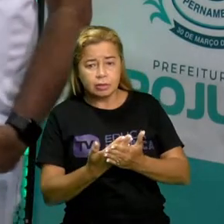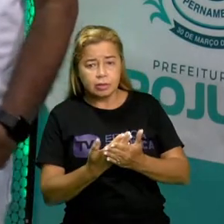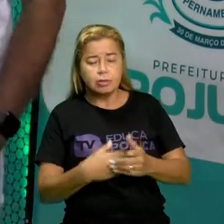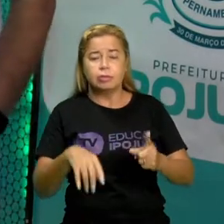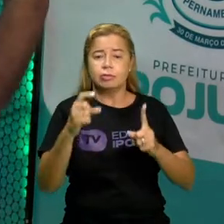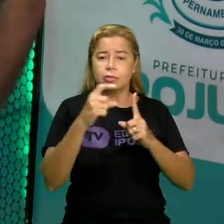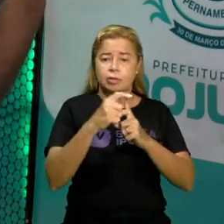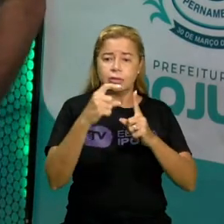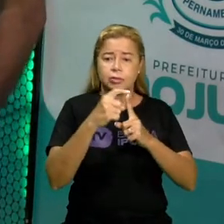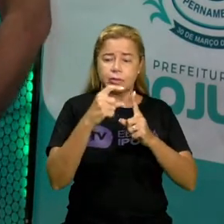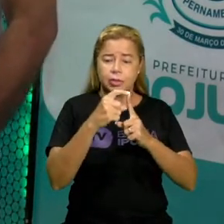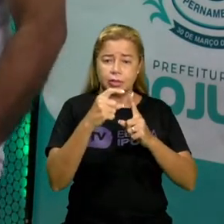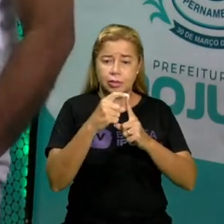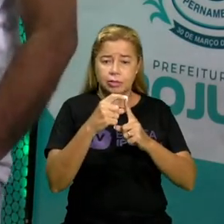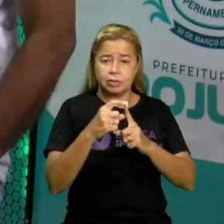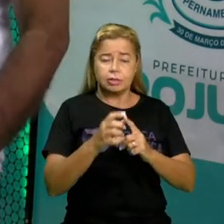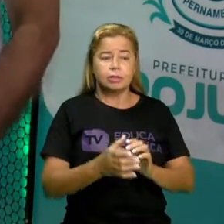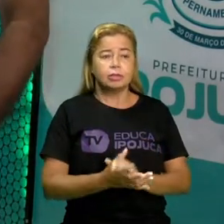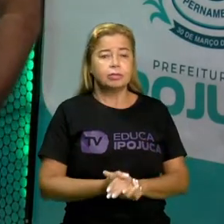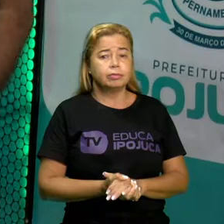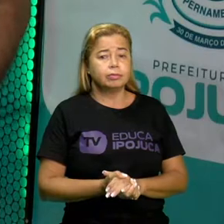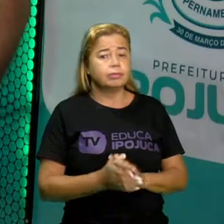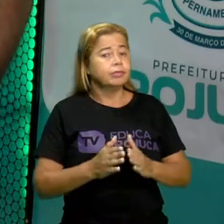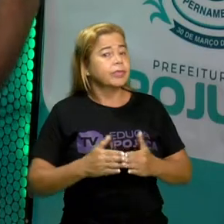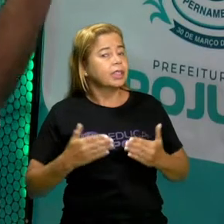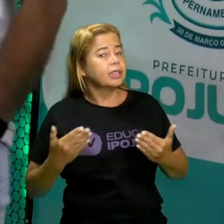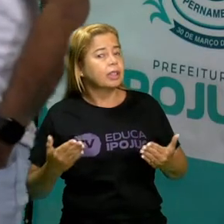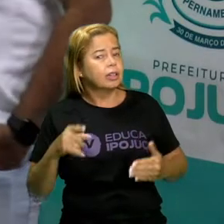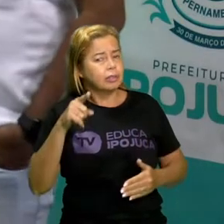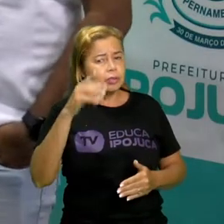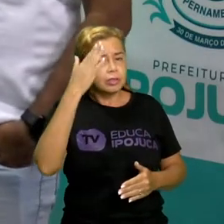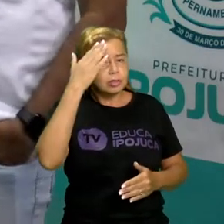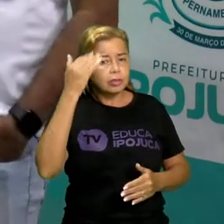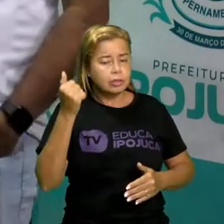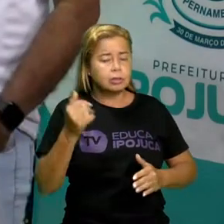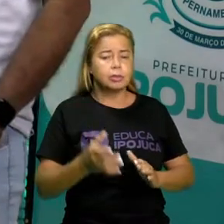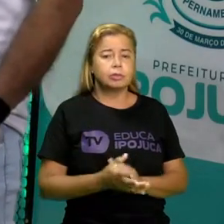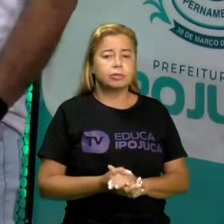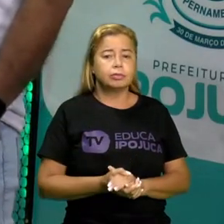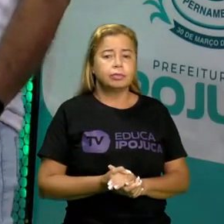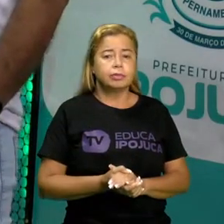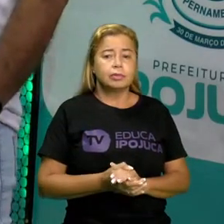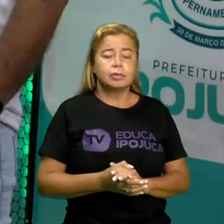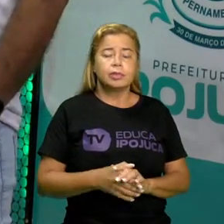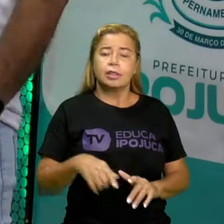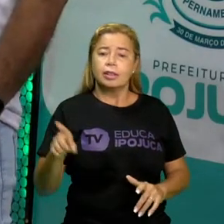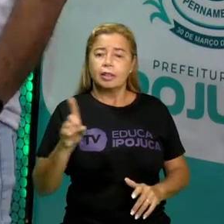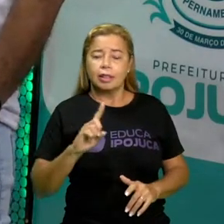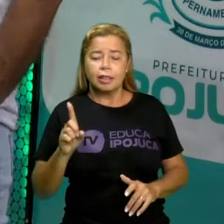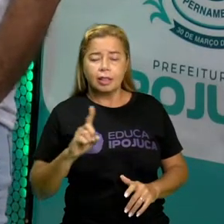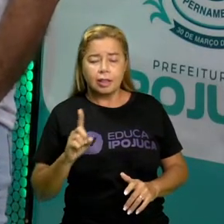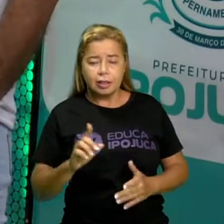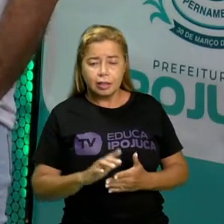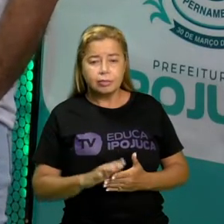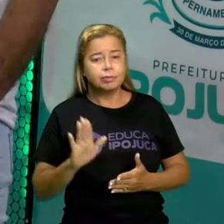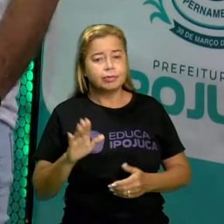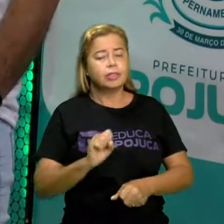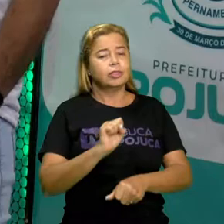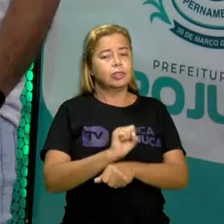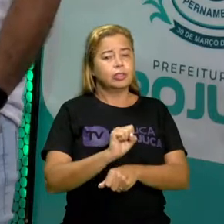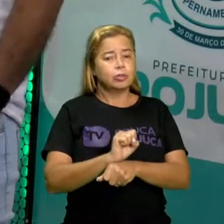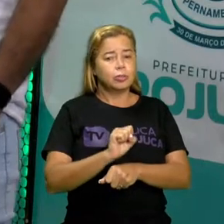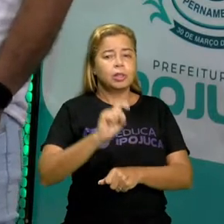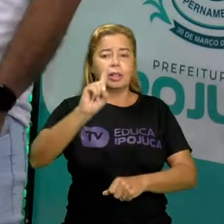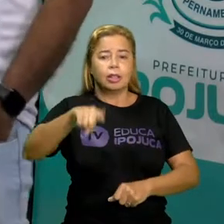Lembram? Vamos lá. Espero que vocês tenham lembrado. Mas, se vocês não lembraram, nós vamos daqui a pouco ver a